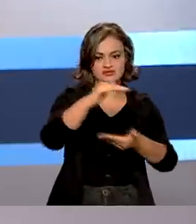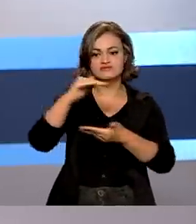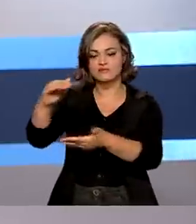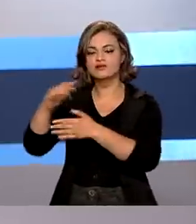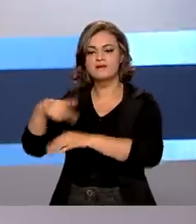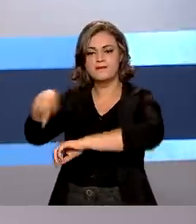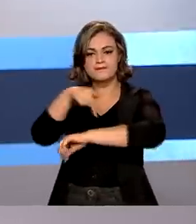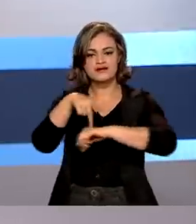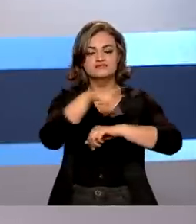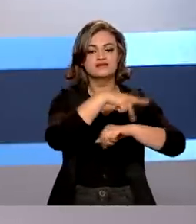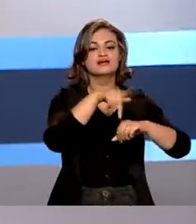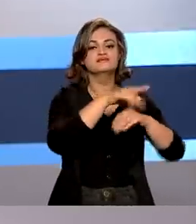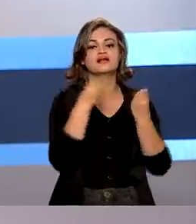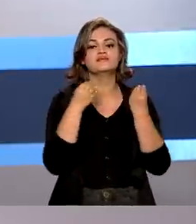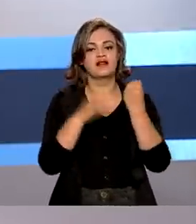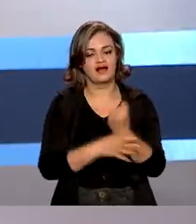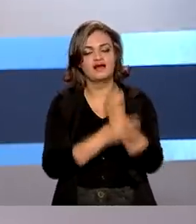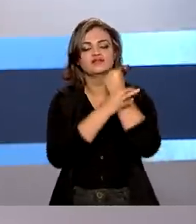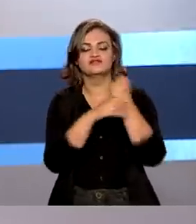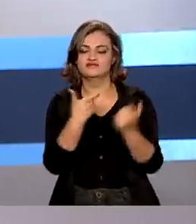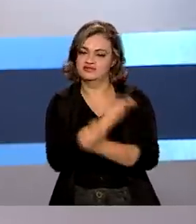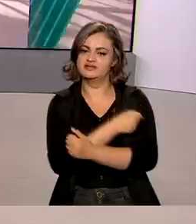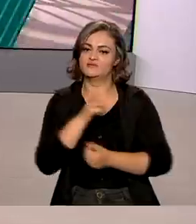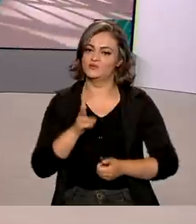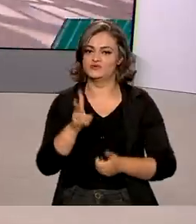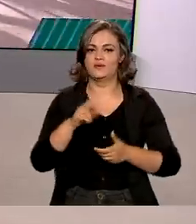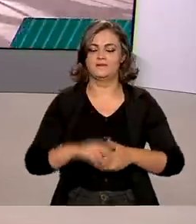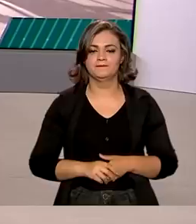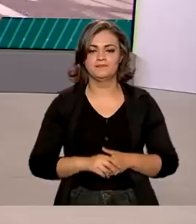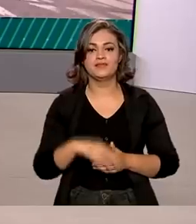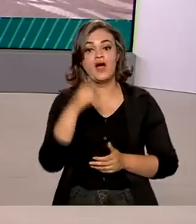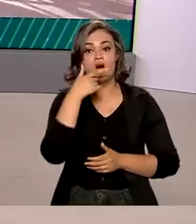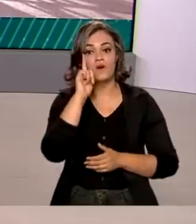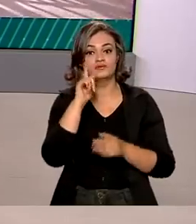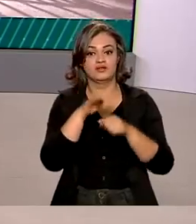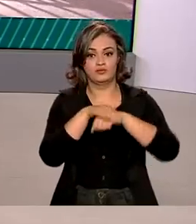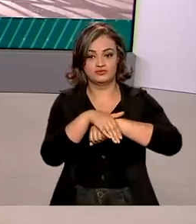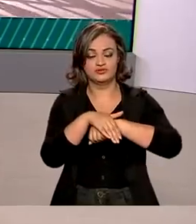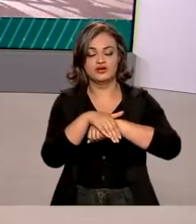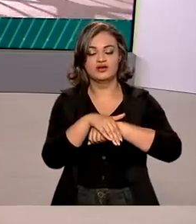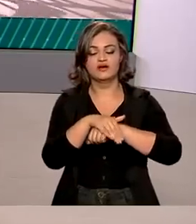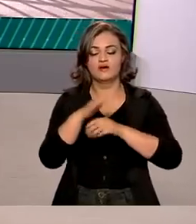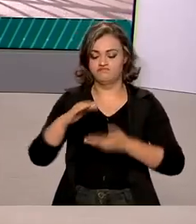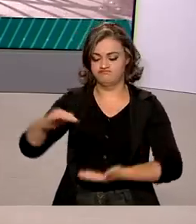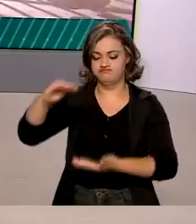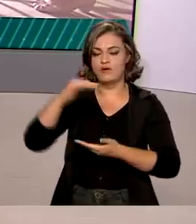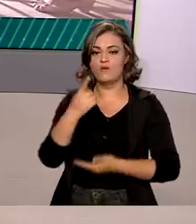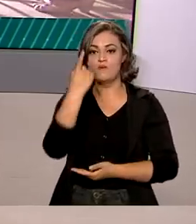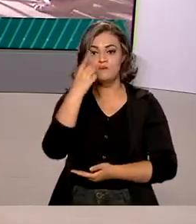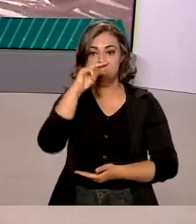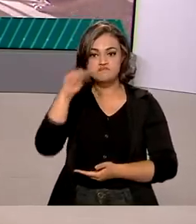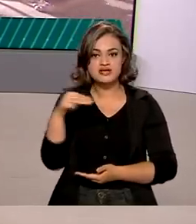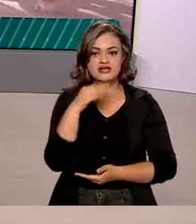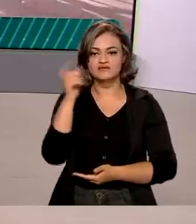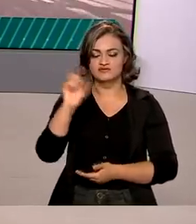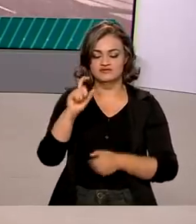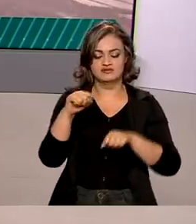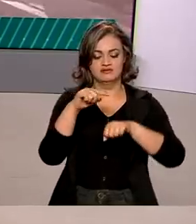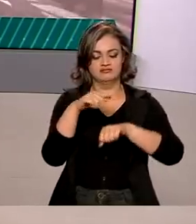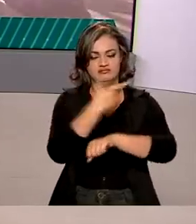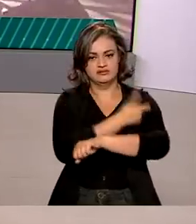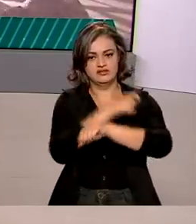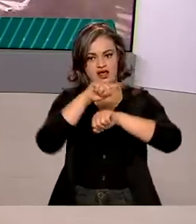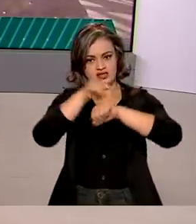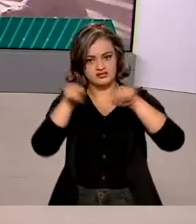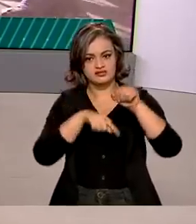todo o país para garantir a continuidade da vacinação. Ontem à noite, mais um lote com 1 milhão de doses da vacina AstraZeneca